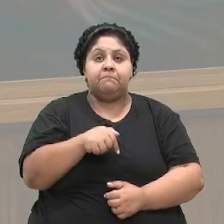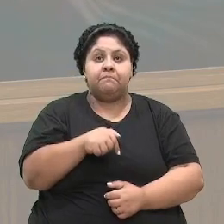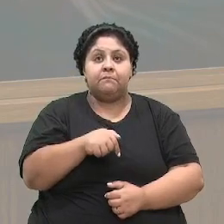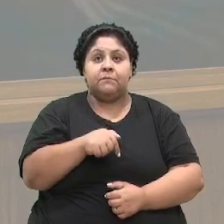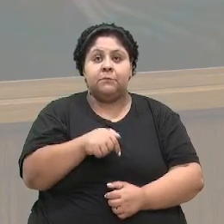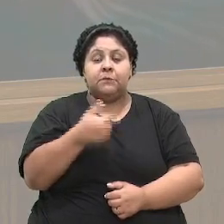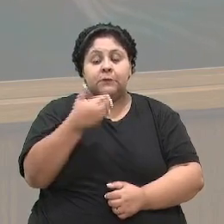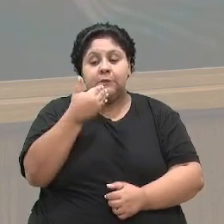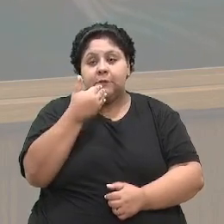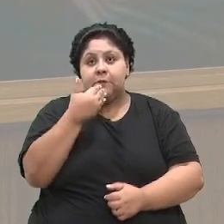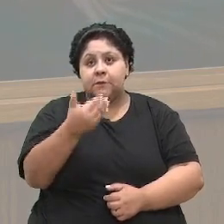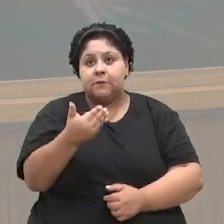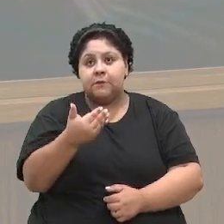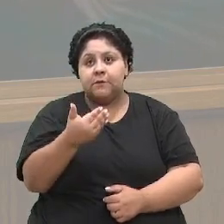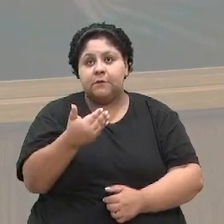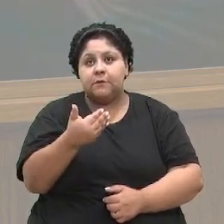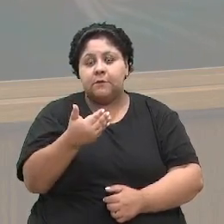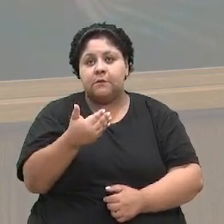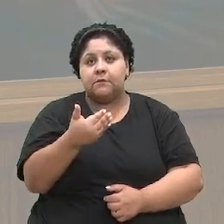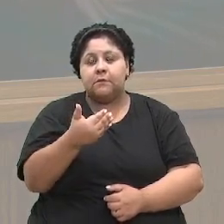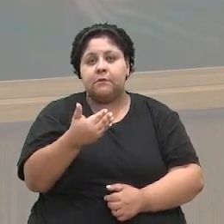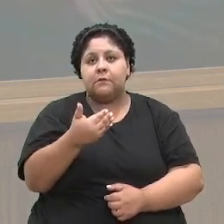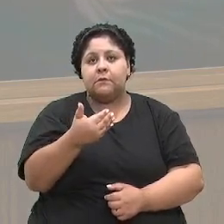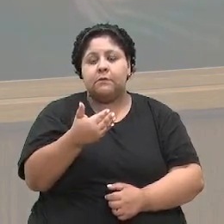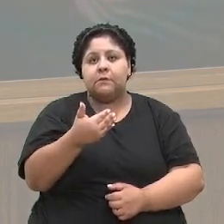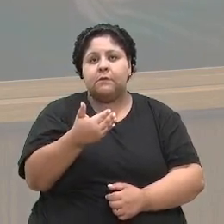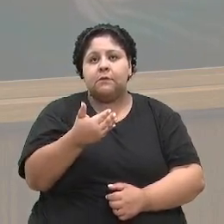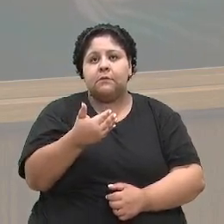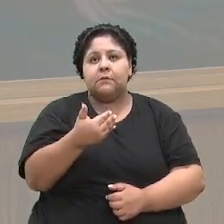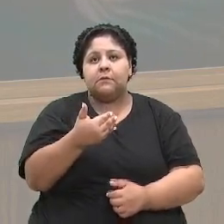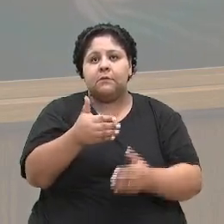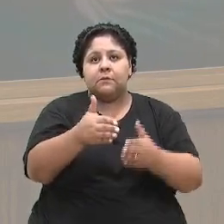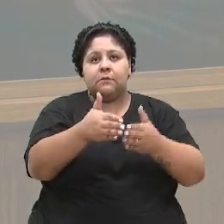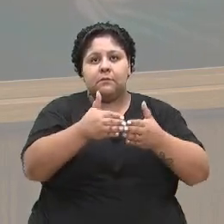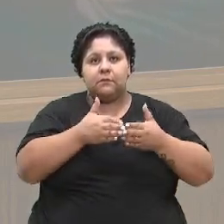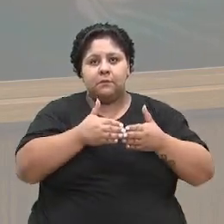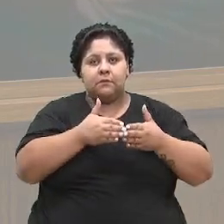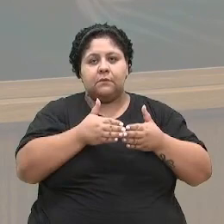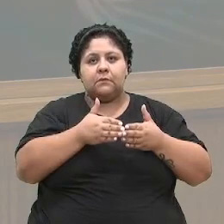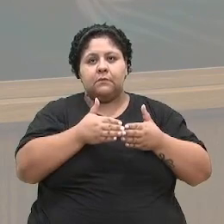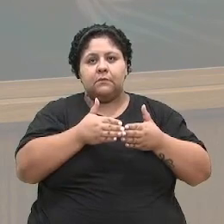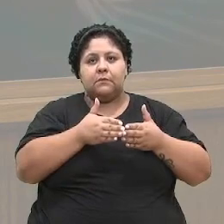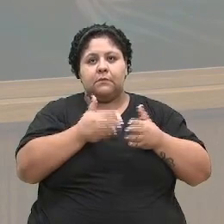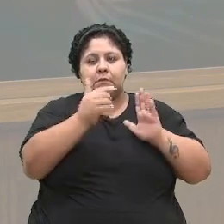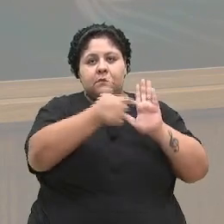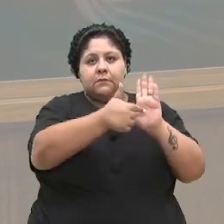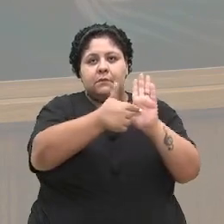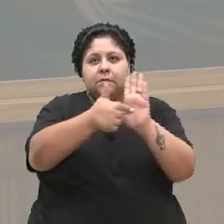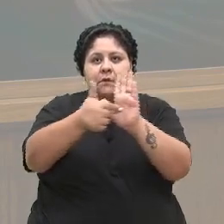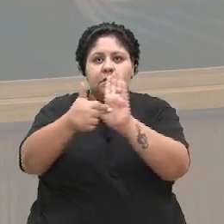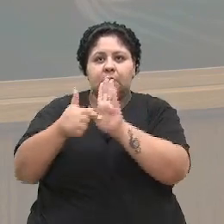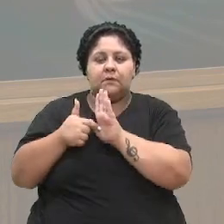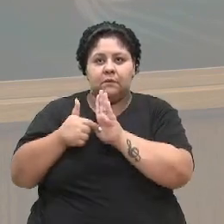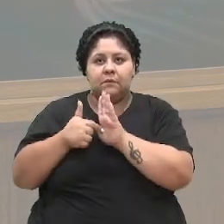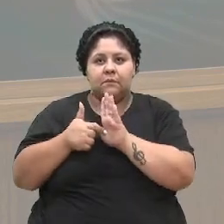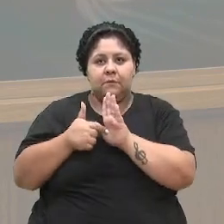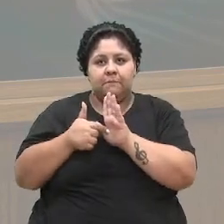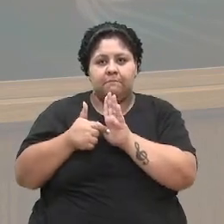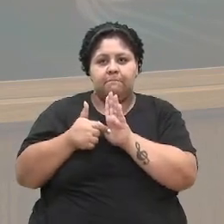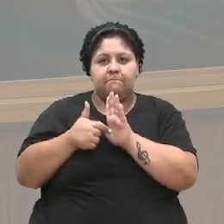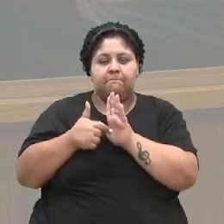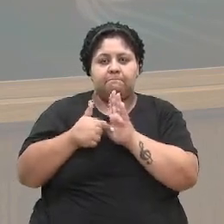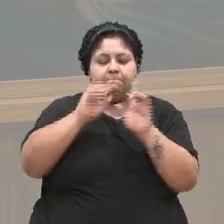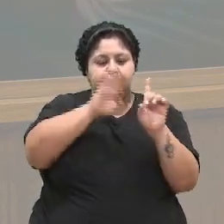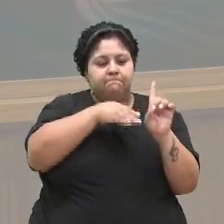pede-se, dispensa até da apresentação do Samuel Sodré. Todo